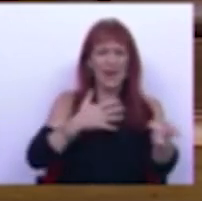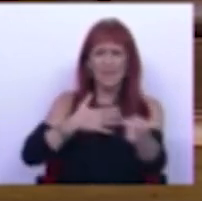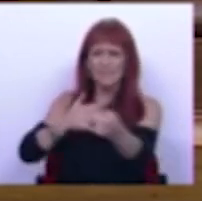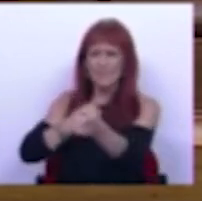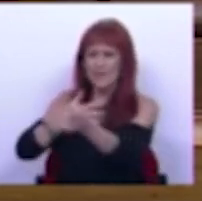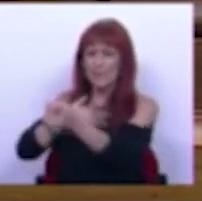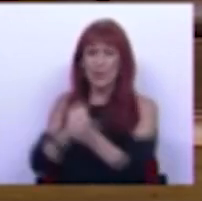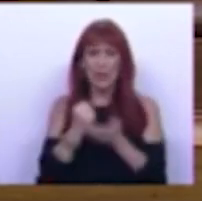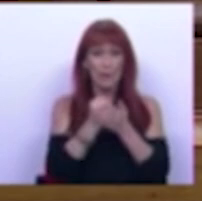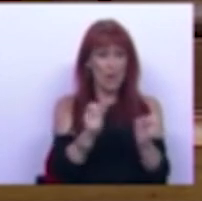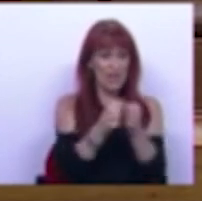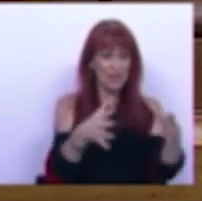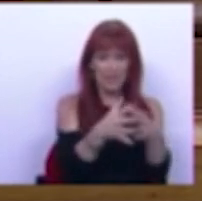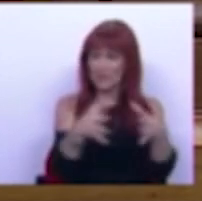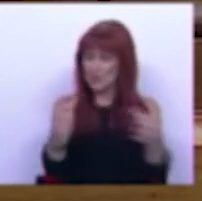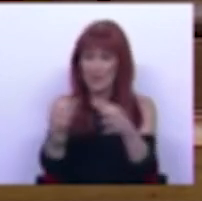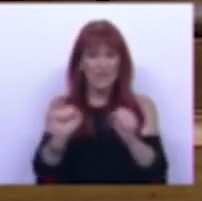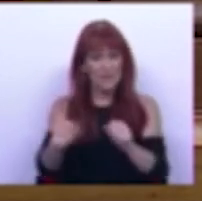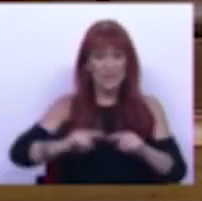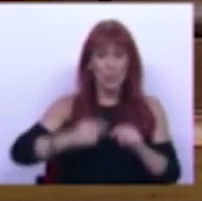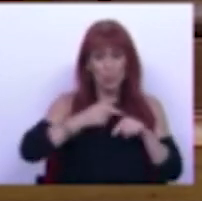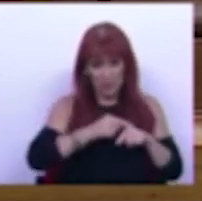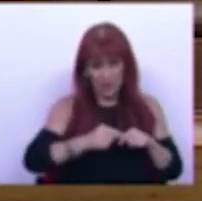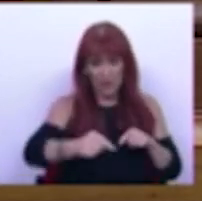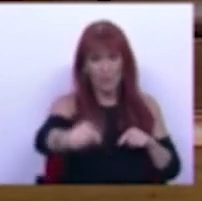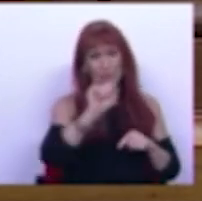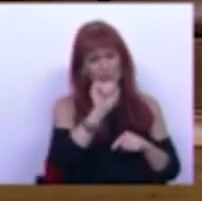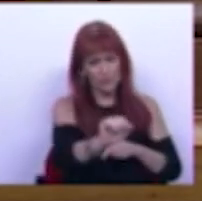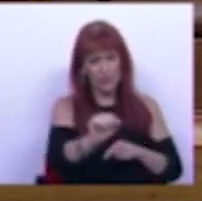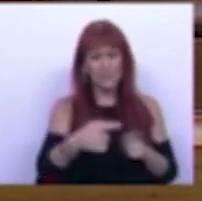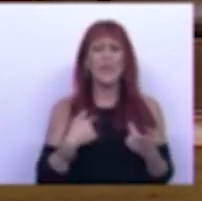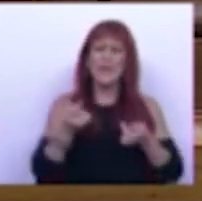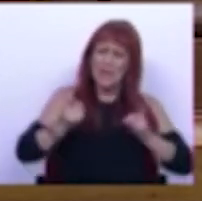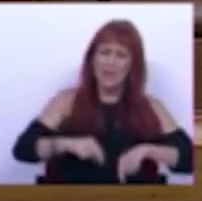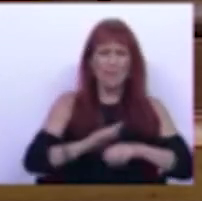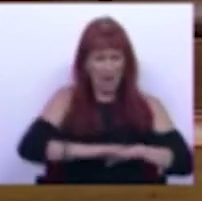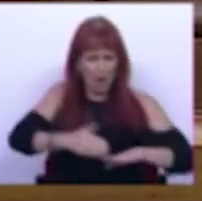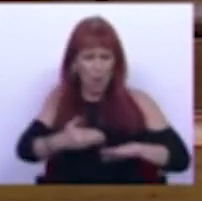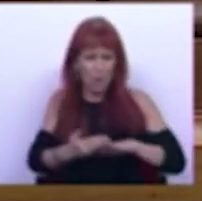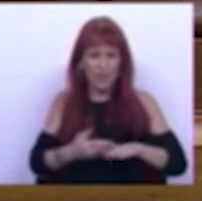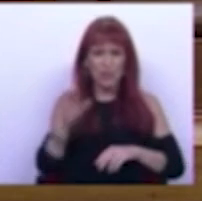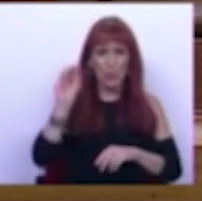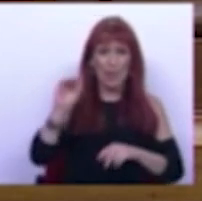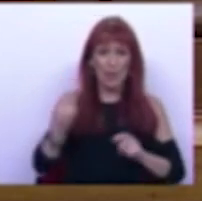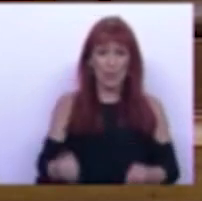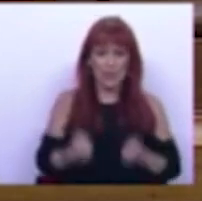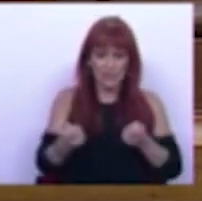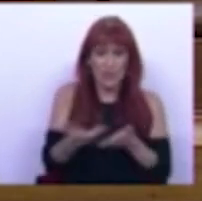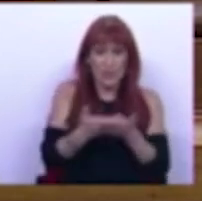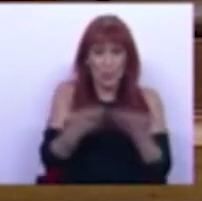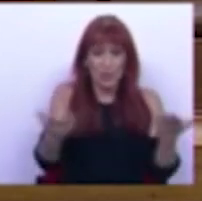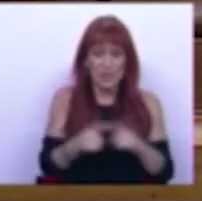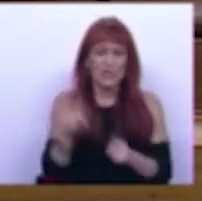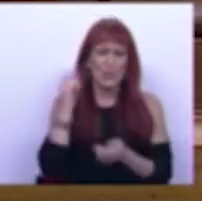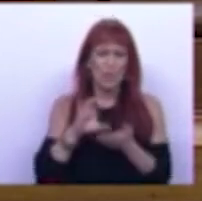apoiar o seu crescimento ao longo de todo o ciclo de vida. Vamos também reforçar o Banco de Fomento, com